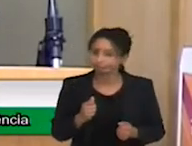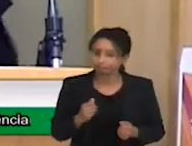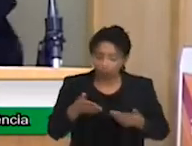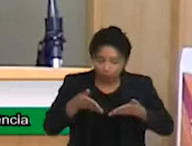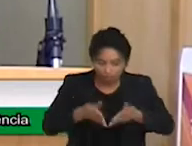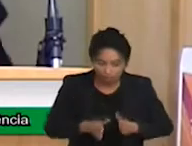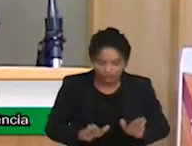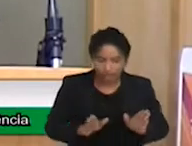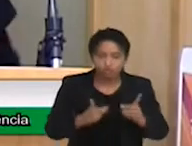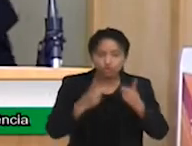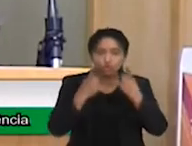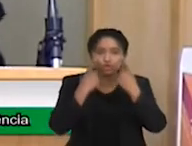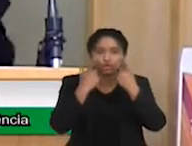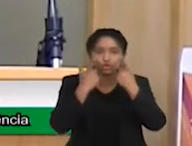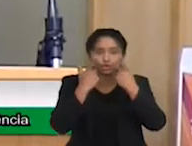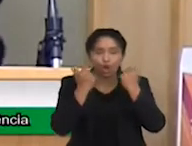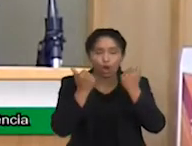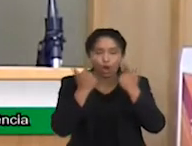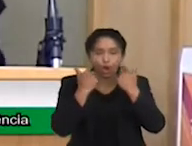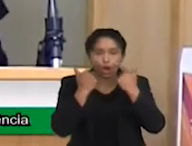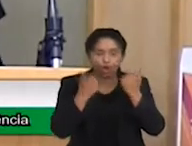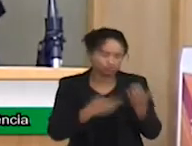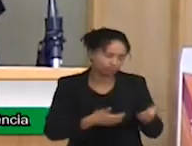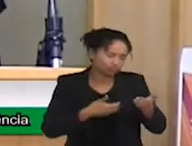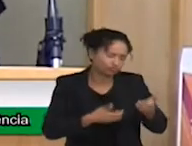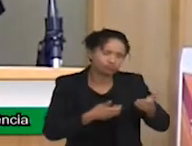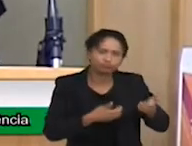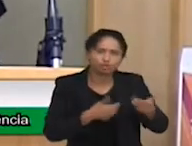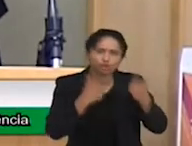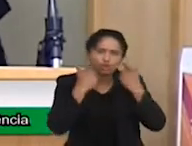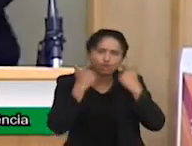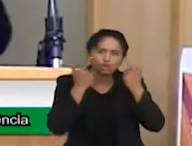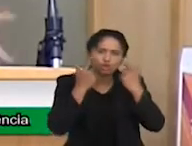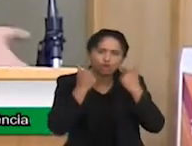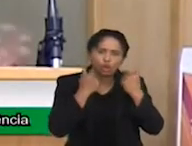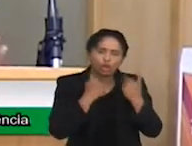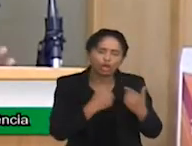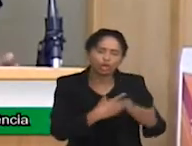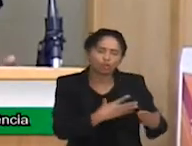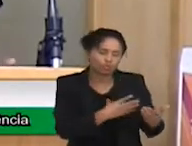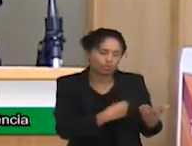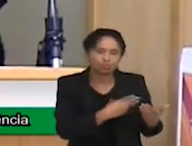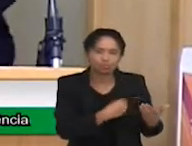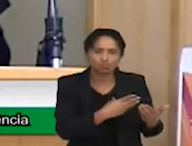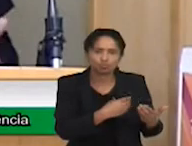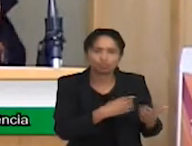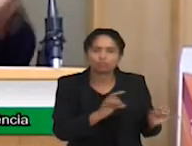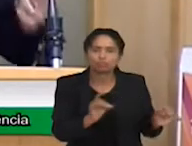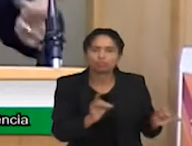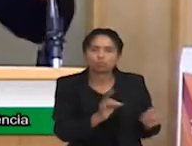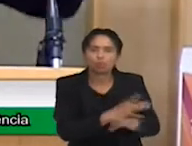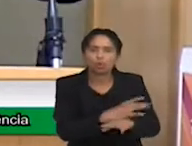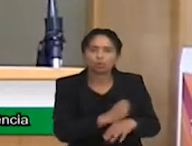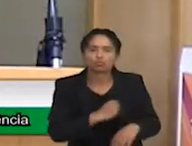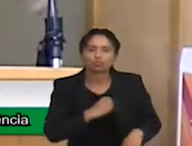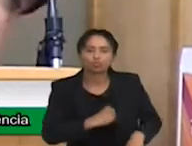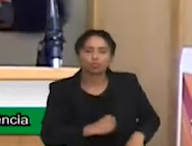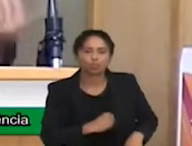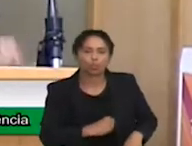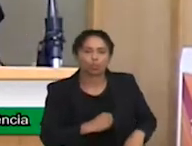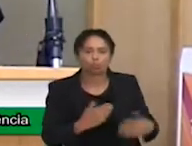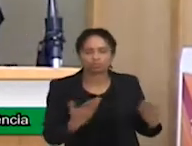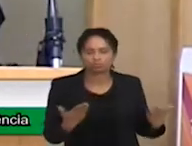quem é mãe e que sabe que neném chora para caramba, come, dorme e faz as suas excretas. A gente, o gatinho, o cachorrinho,